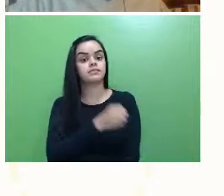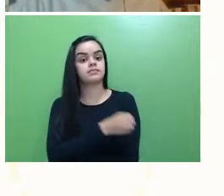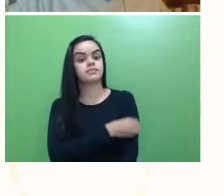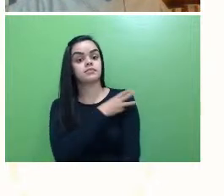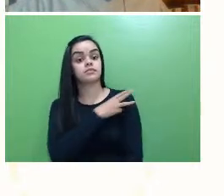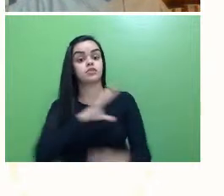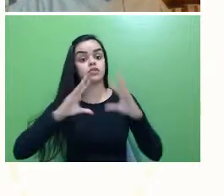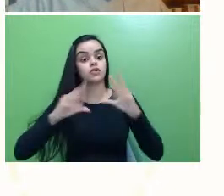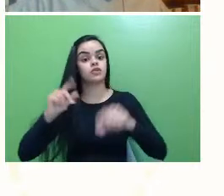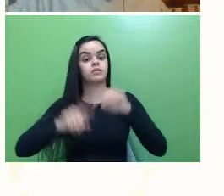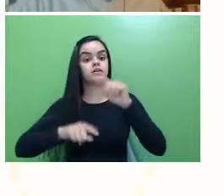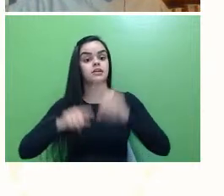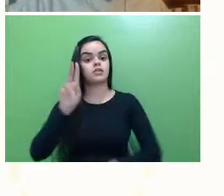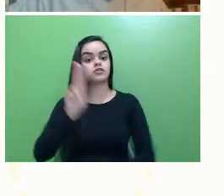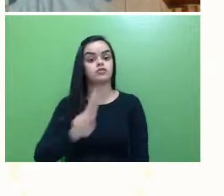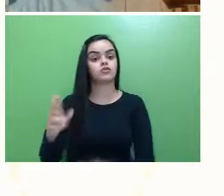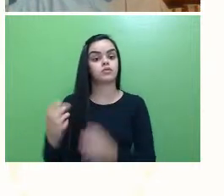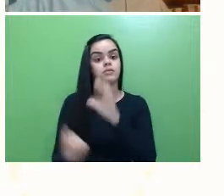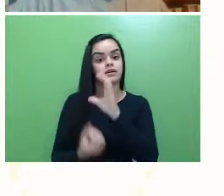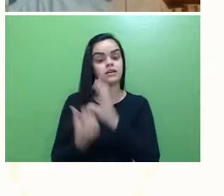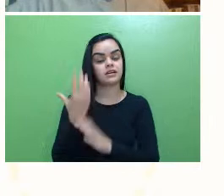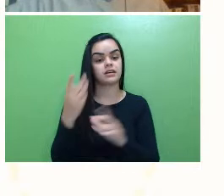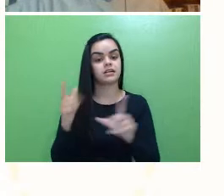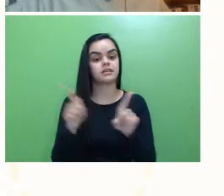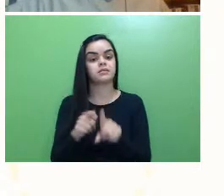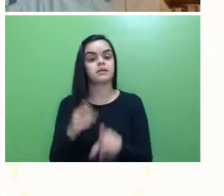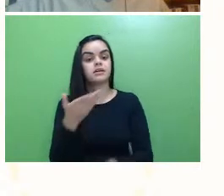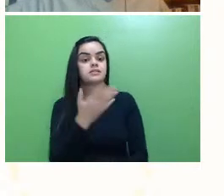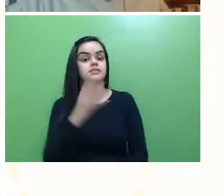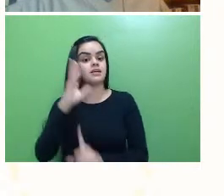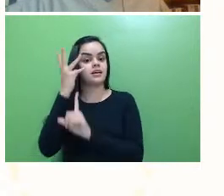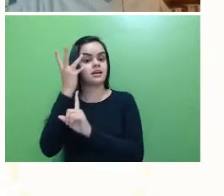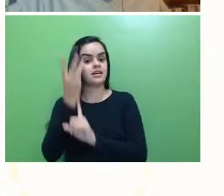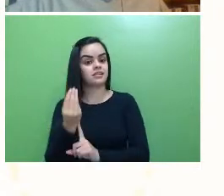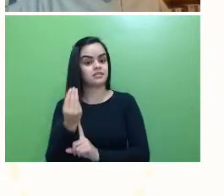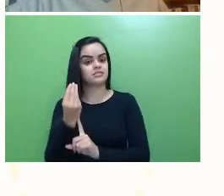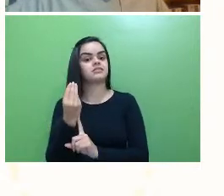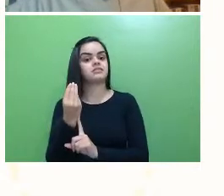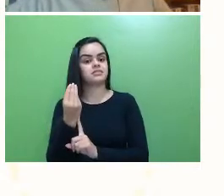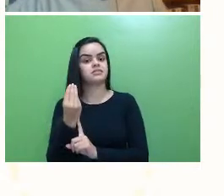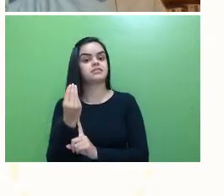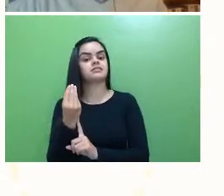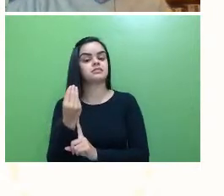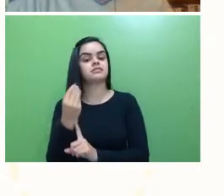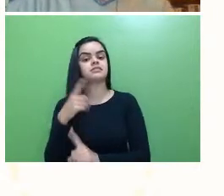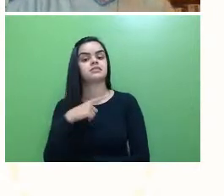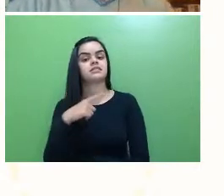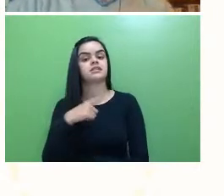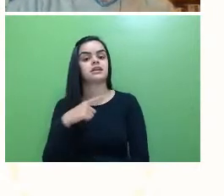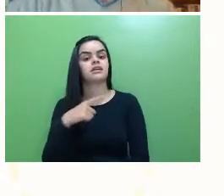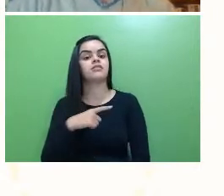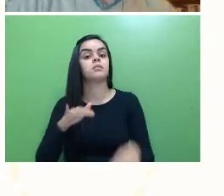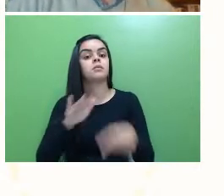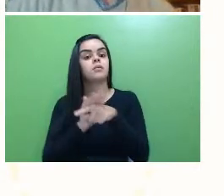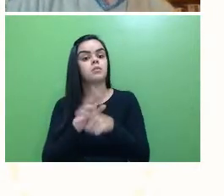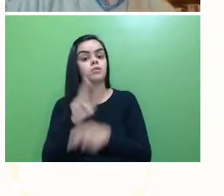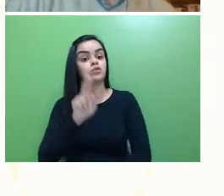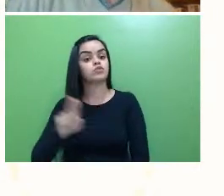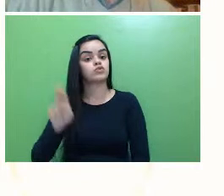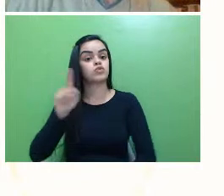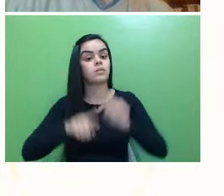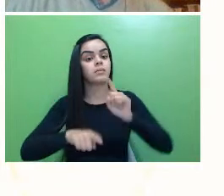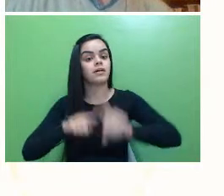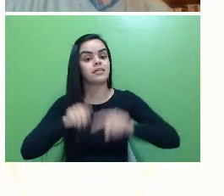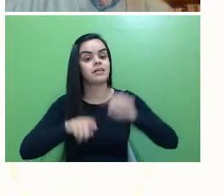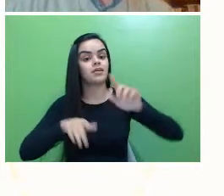material que ela utilizou para criar as obras artísticas vieram das praias, considerado